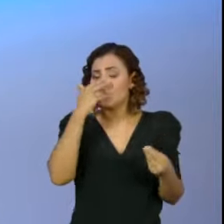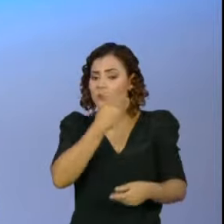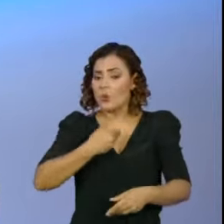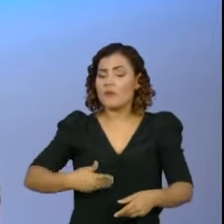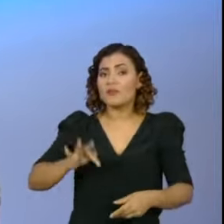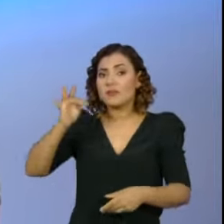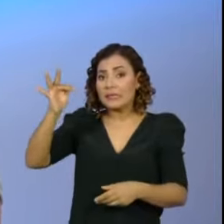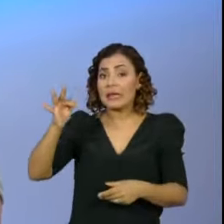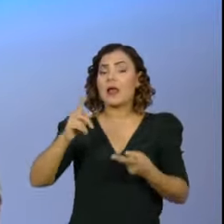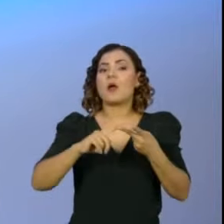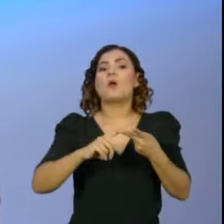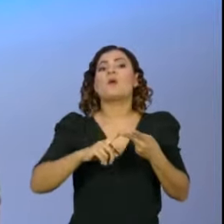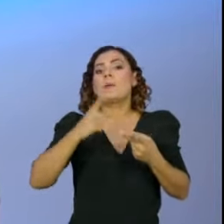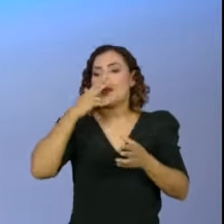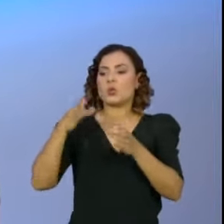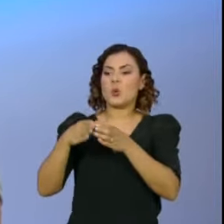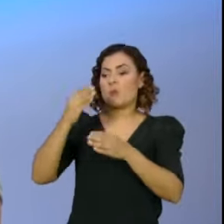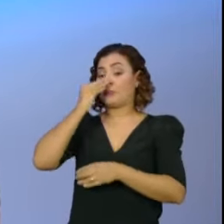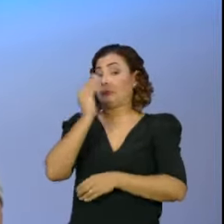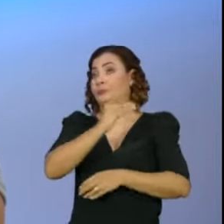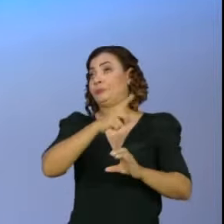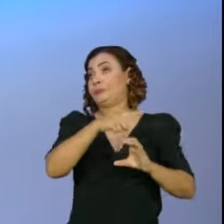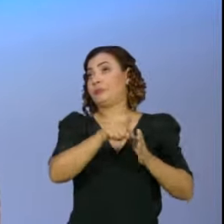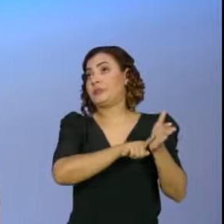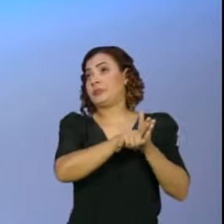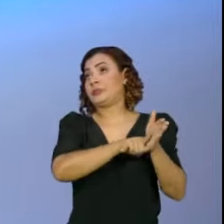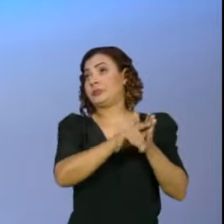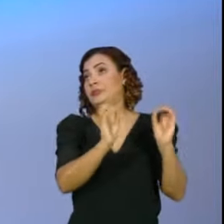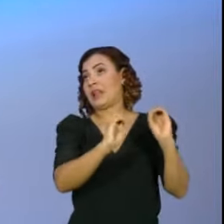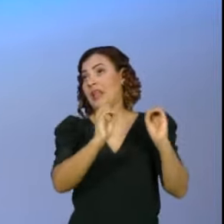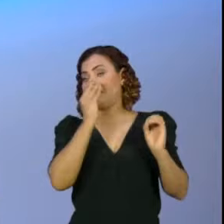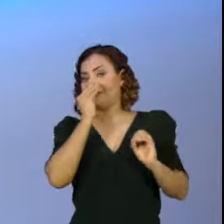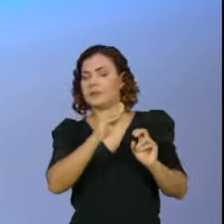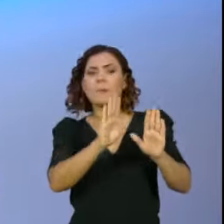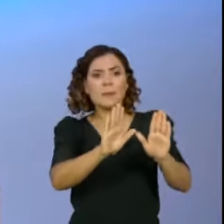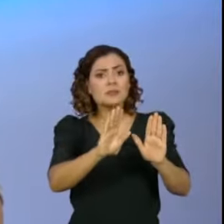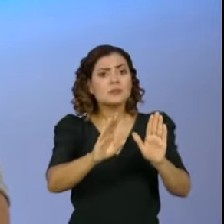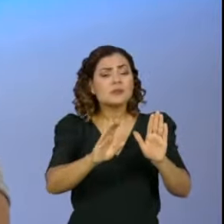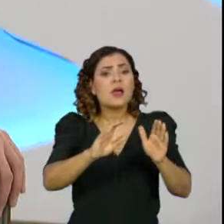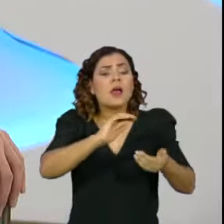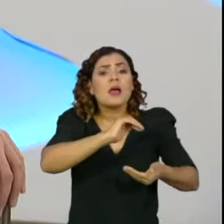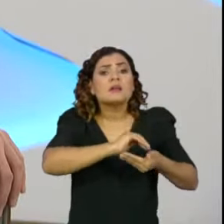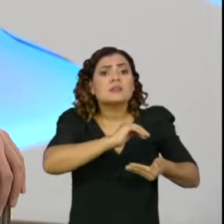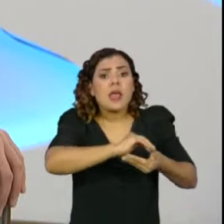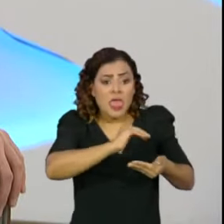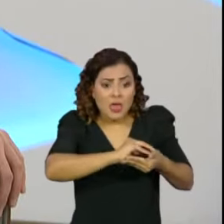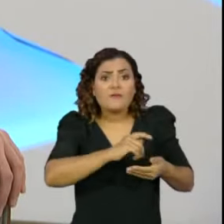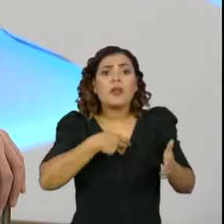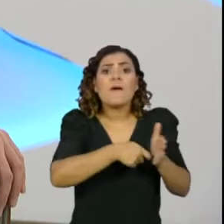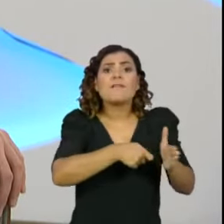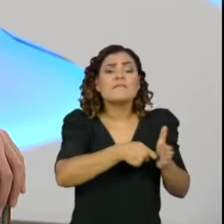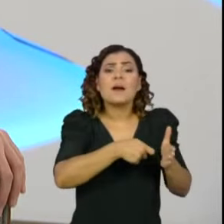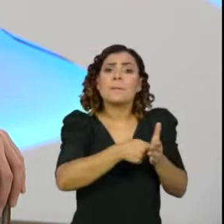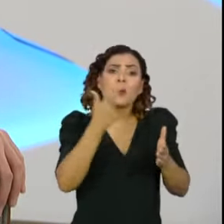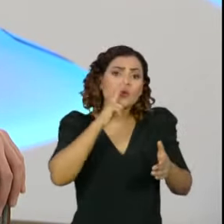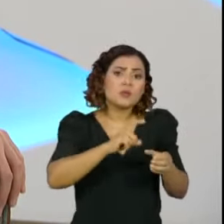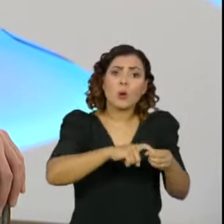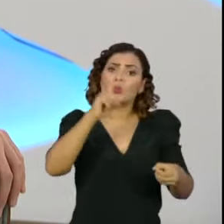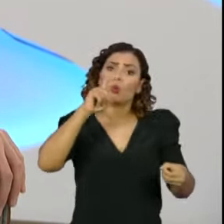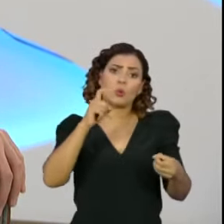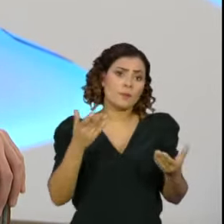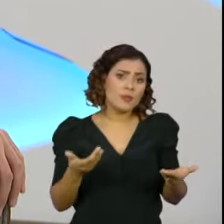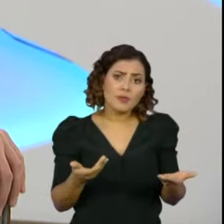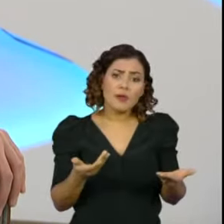federal, divisão negacionista e isso tem obrigado os poderes, inclusive o Supremo, a adotar uma série de medidas para garantir a autonomia